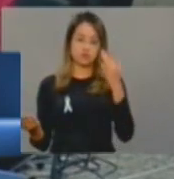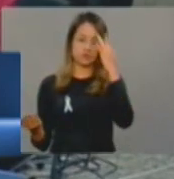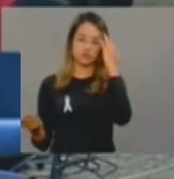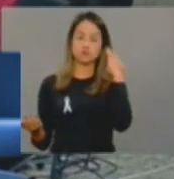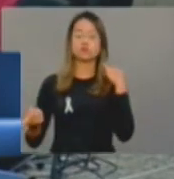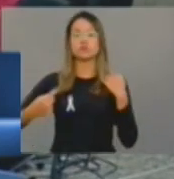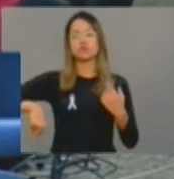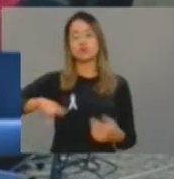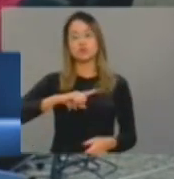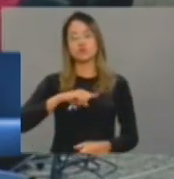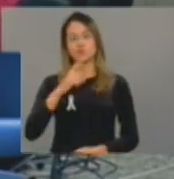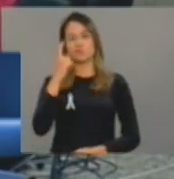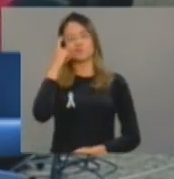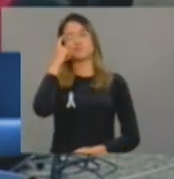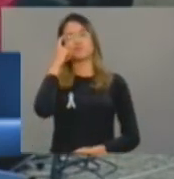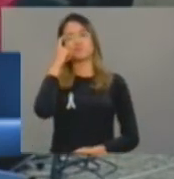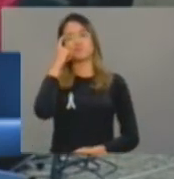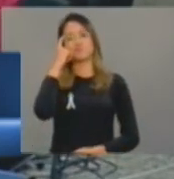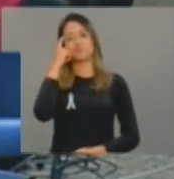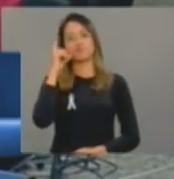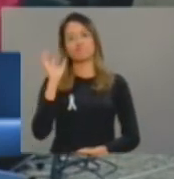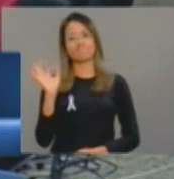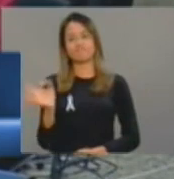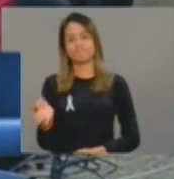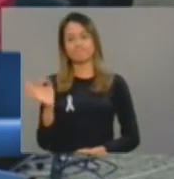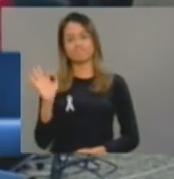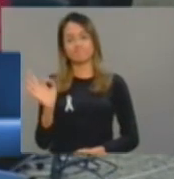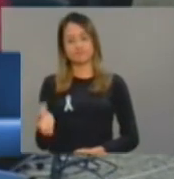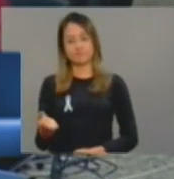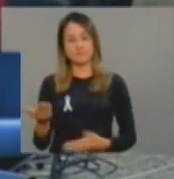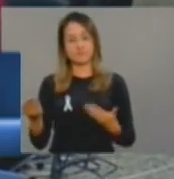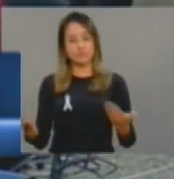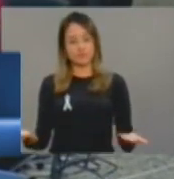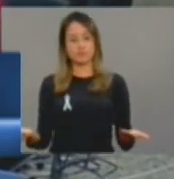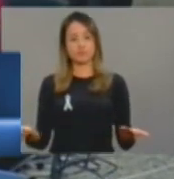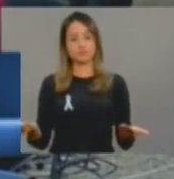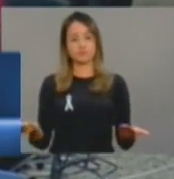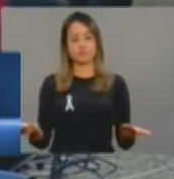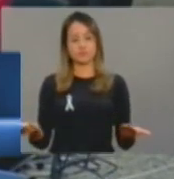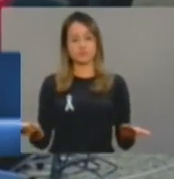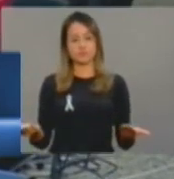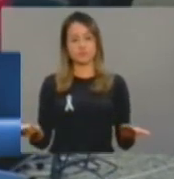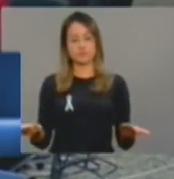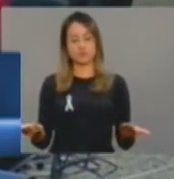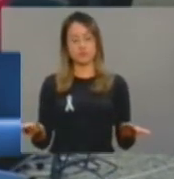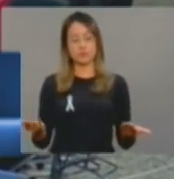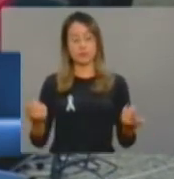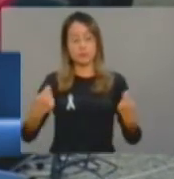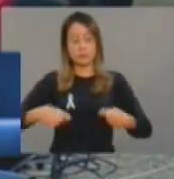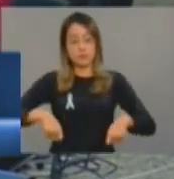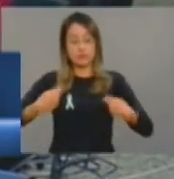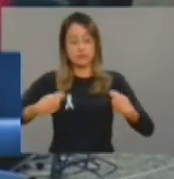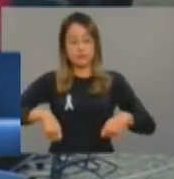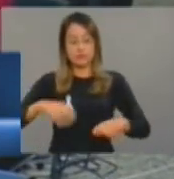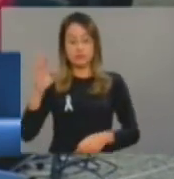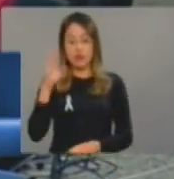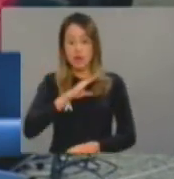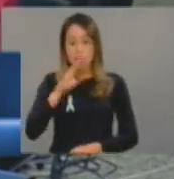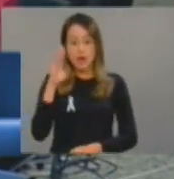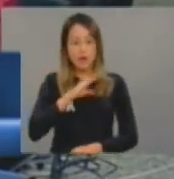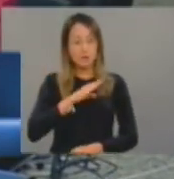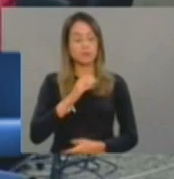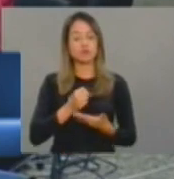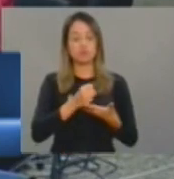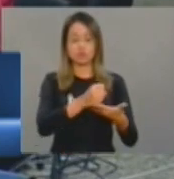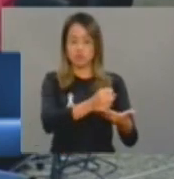conclama a radicalizar numa série de outras ações que precisam ser feitas. E vossa excelência